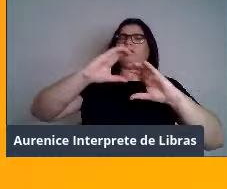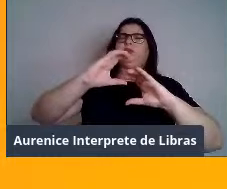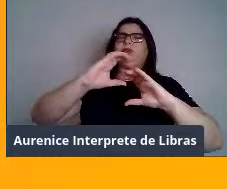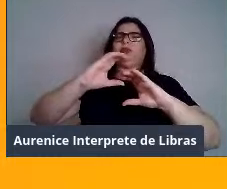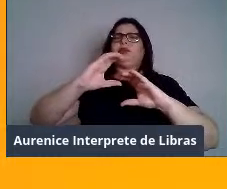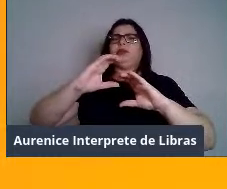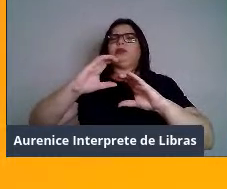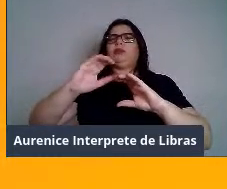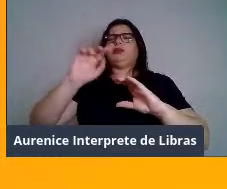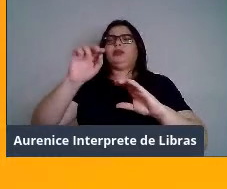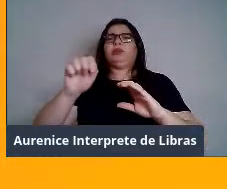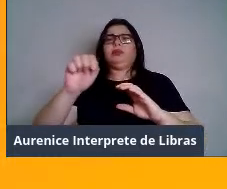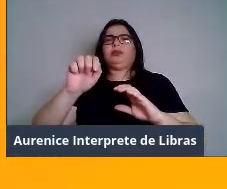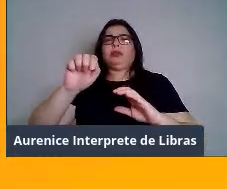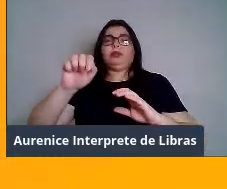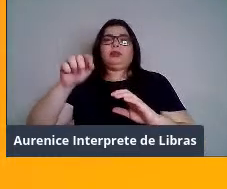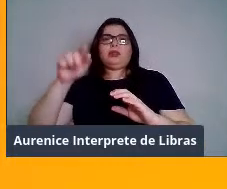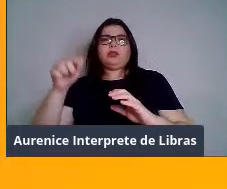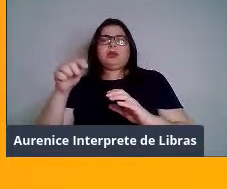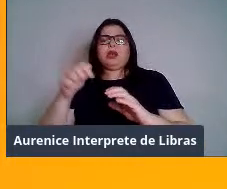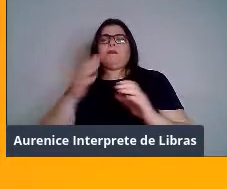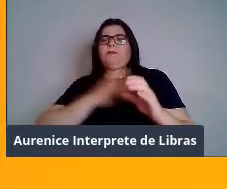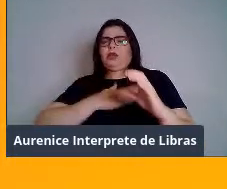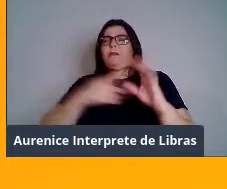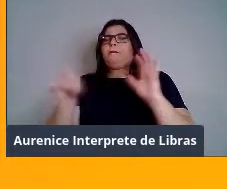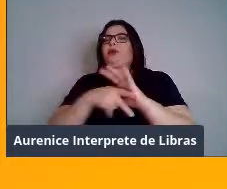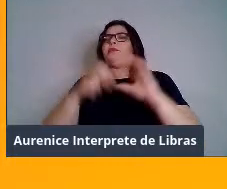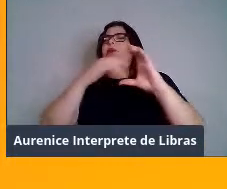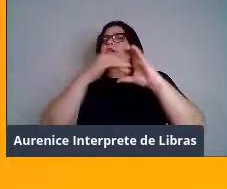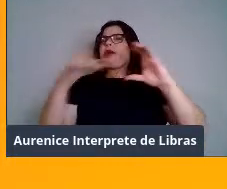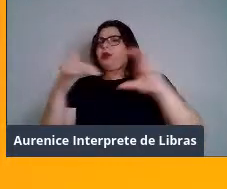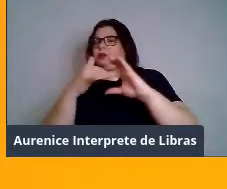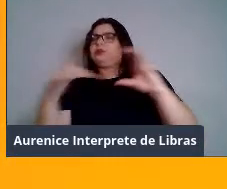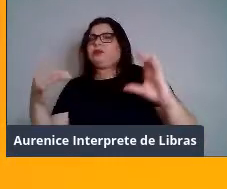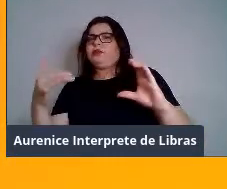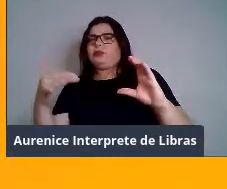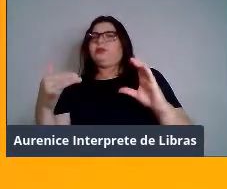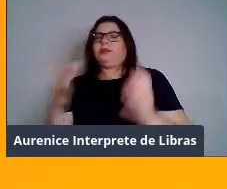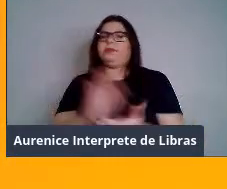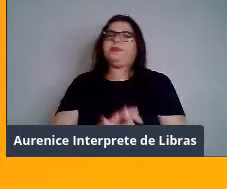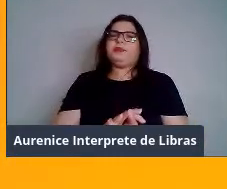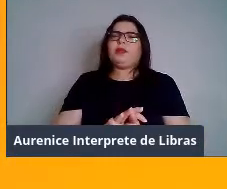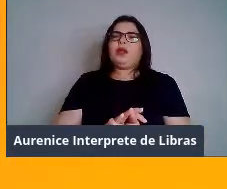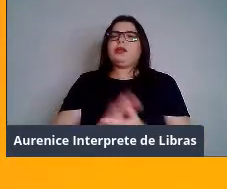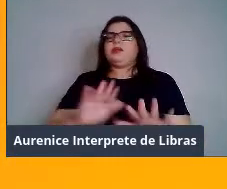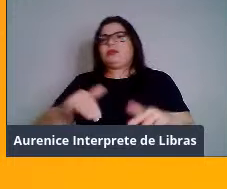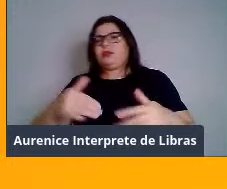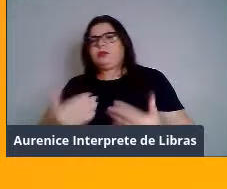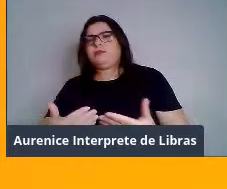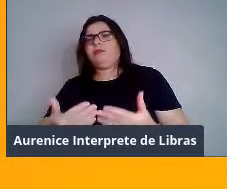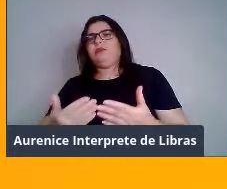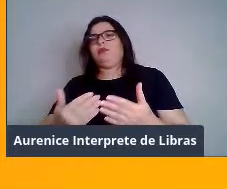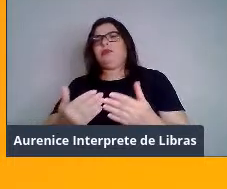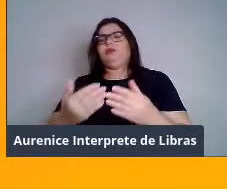a assinatura dessa espécie, essa aqui são minhas características peculiares, né? Então, eu trabalhei com comunicação